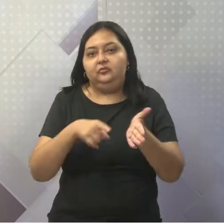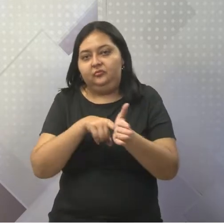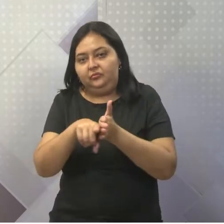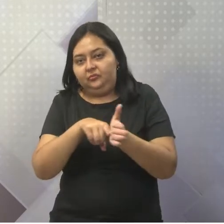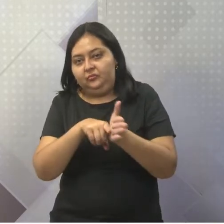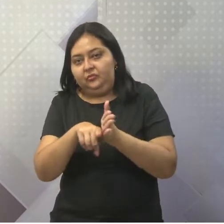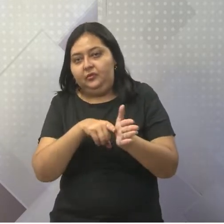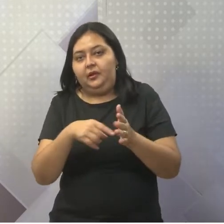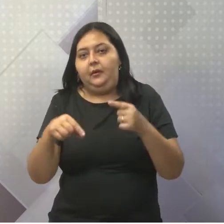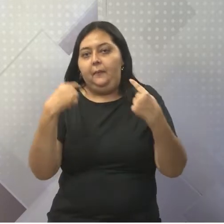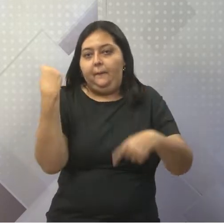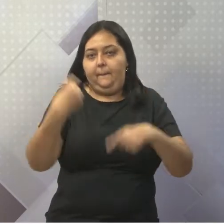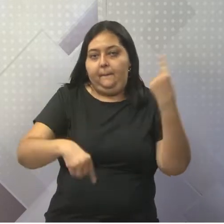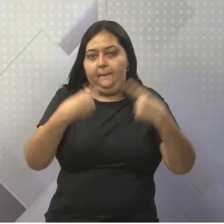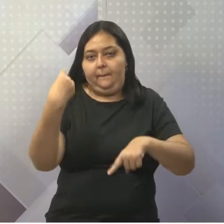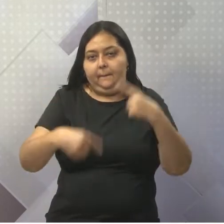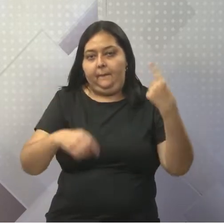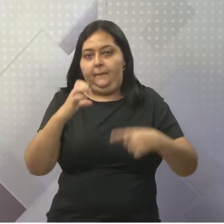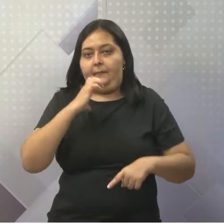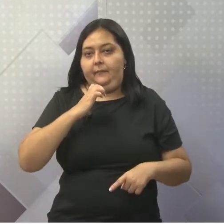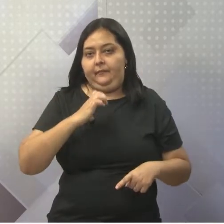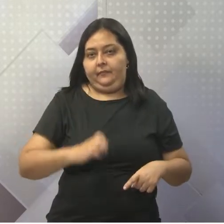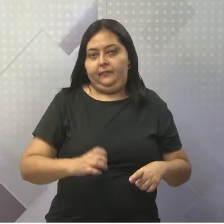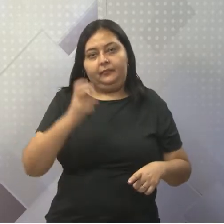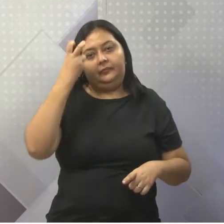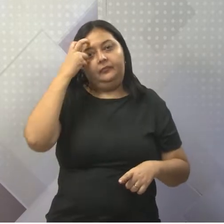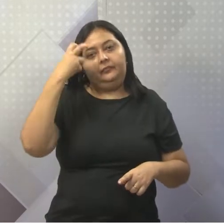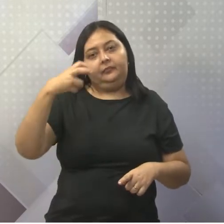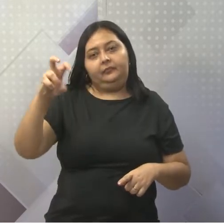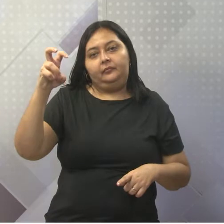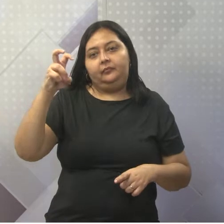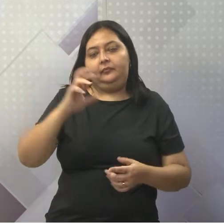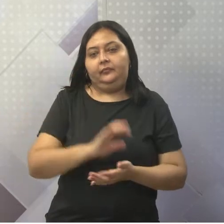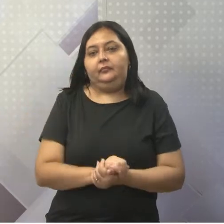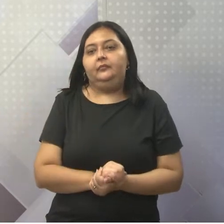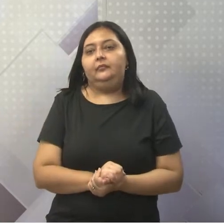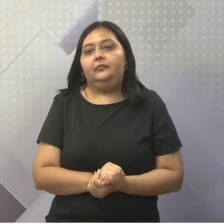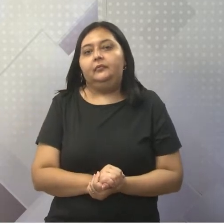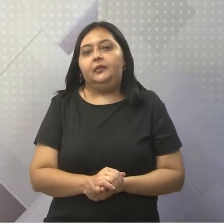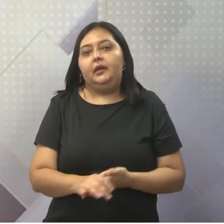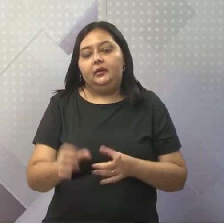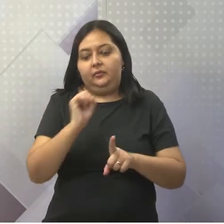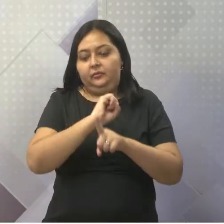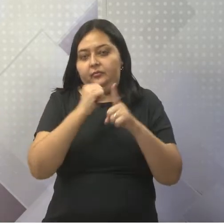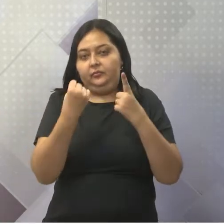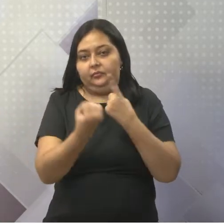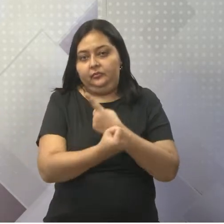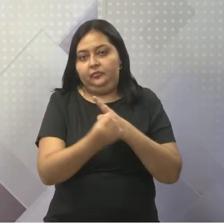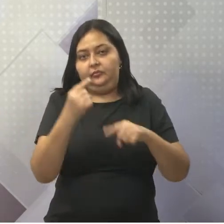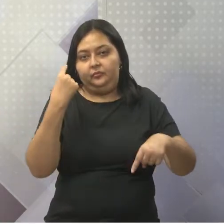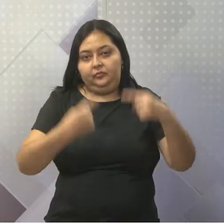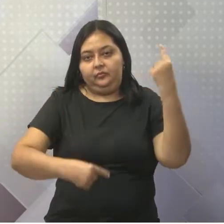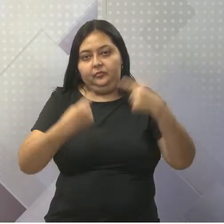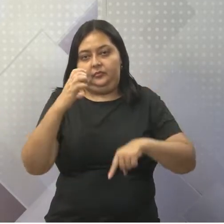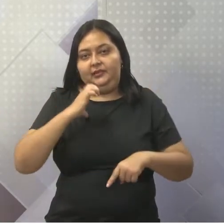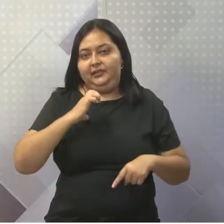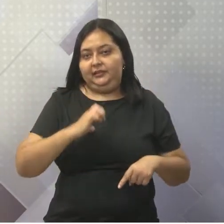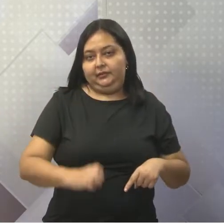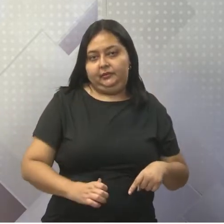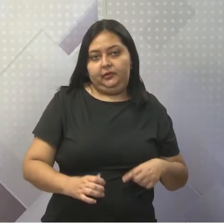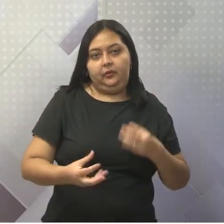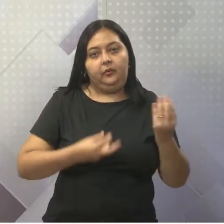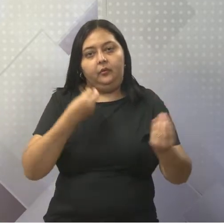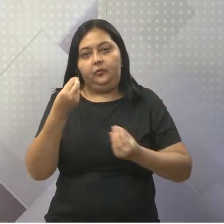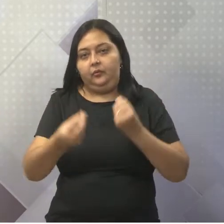políticas, étnicas e culturais. Imaginemos os choques sociais, políticos e culturais causados pela exploração